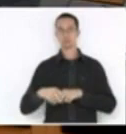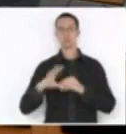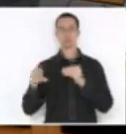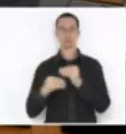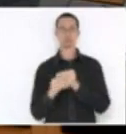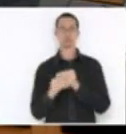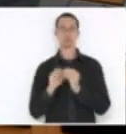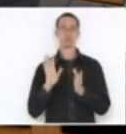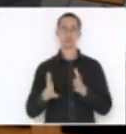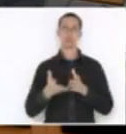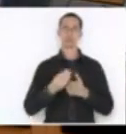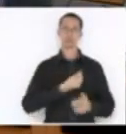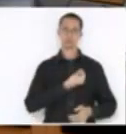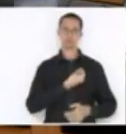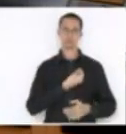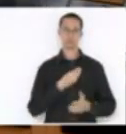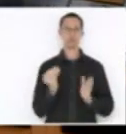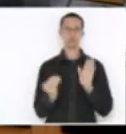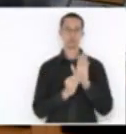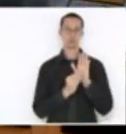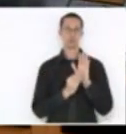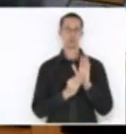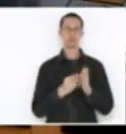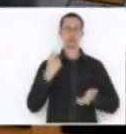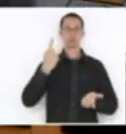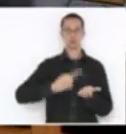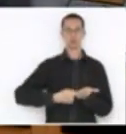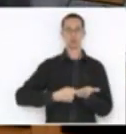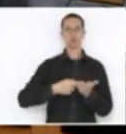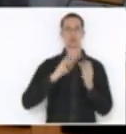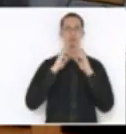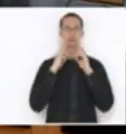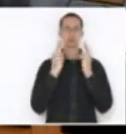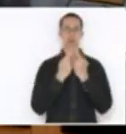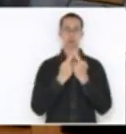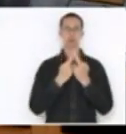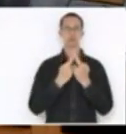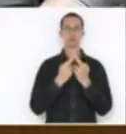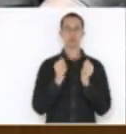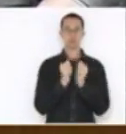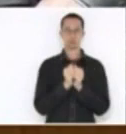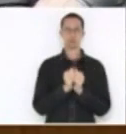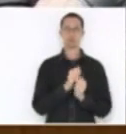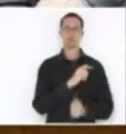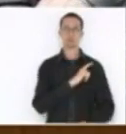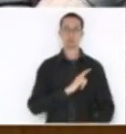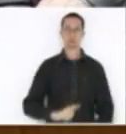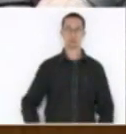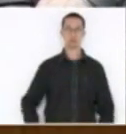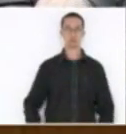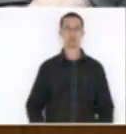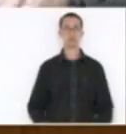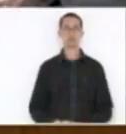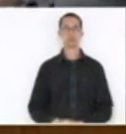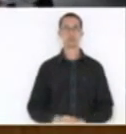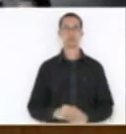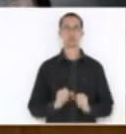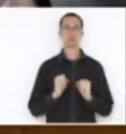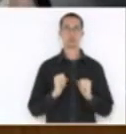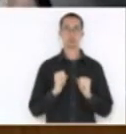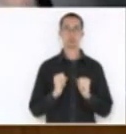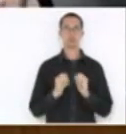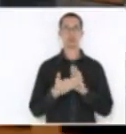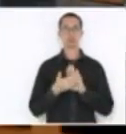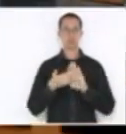Contemplado, Contemplado. Contemplado, inclusive, foi o acordo que a gente fez na reunião de líderes com o governo. Com isso, podemos retirar se você... Pode retirar essa primeira...